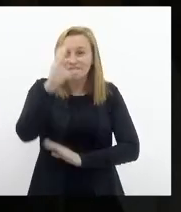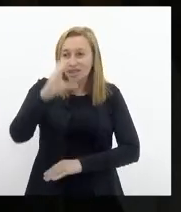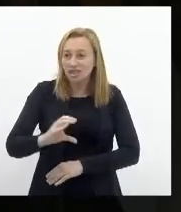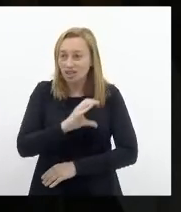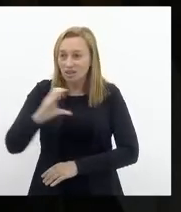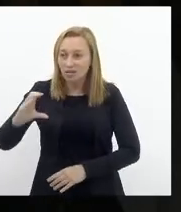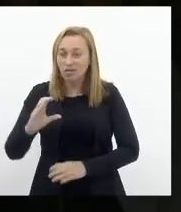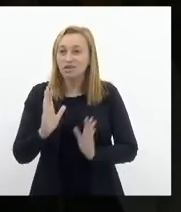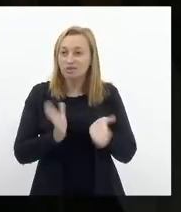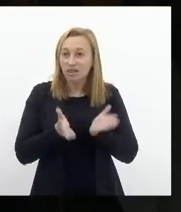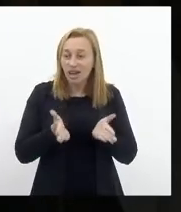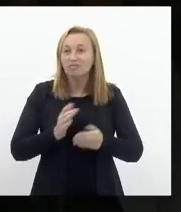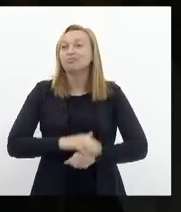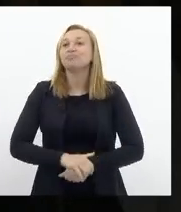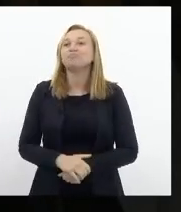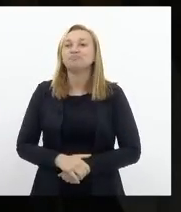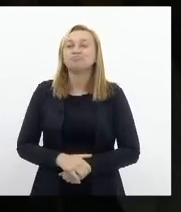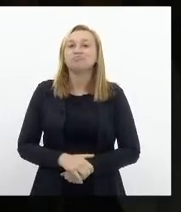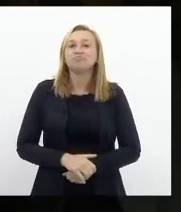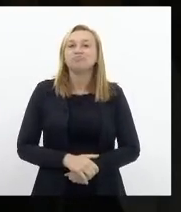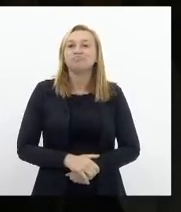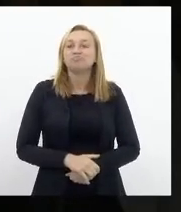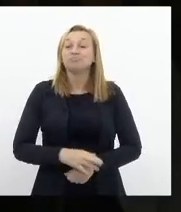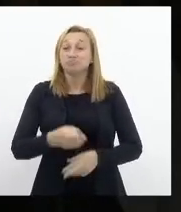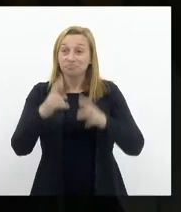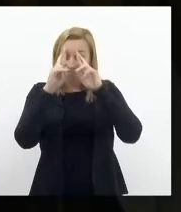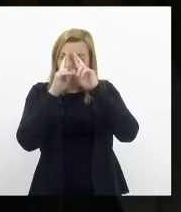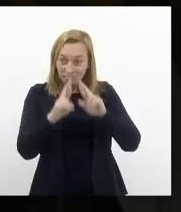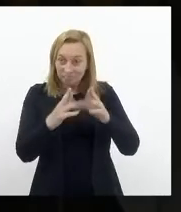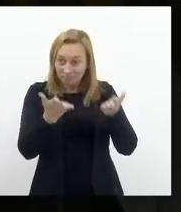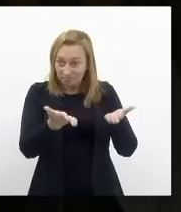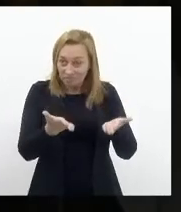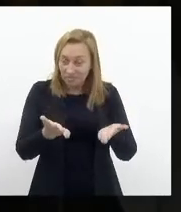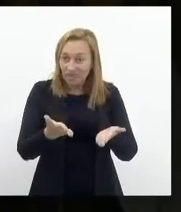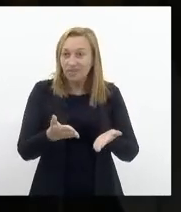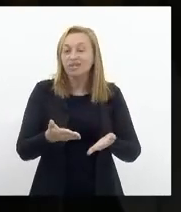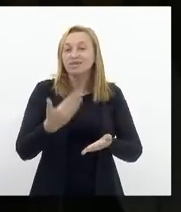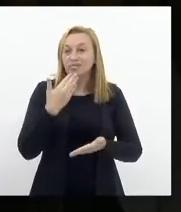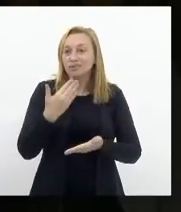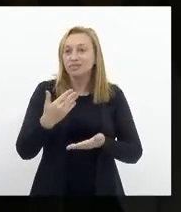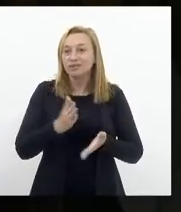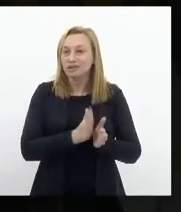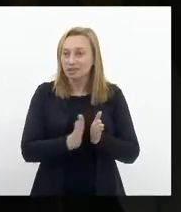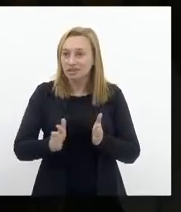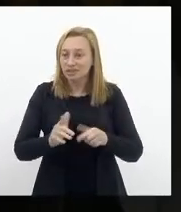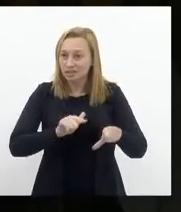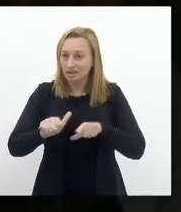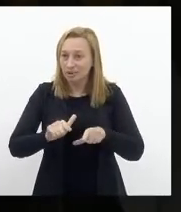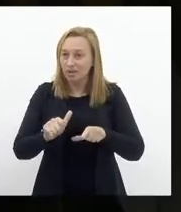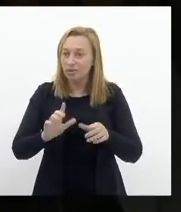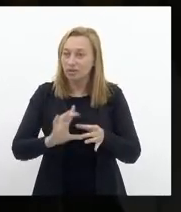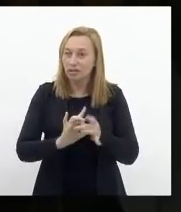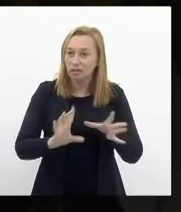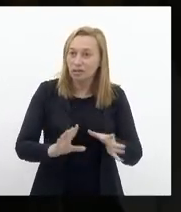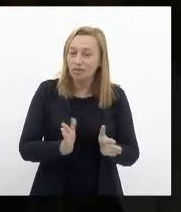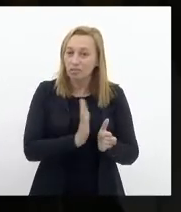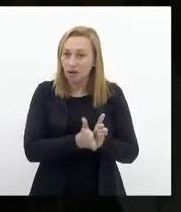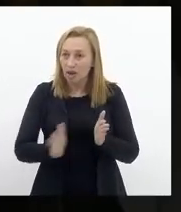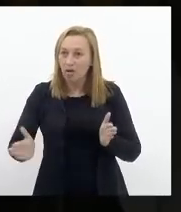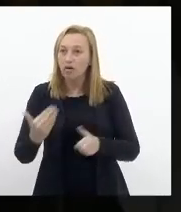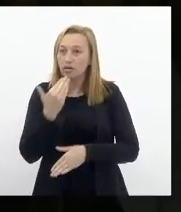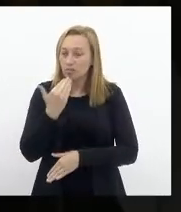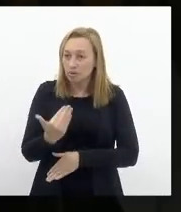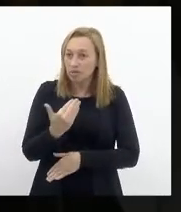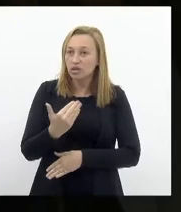Parlamento, que eu vou, em respeito ao andamento dos trabalhos, eu vou abrir mão pela ordem que eu